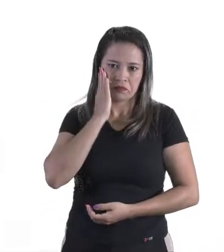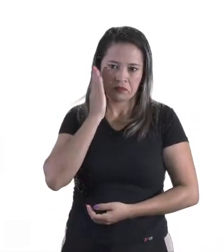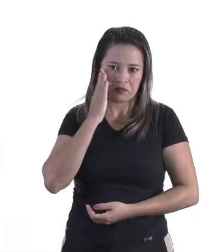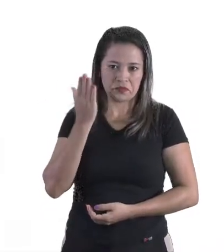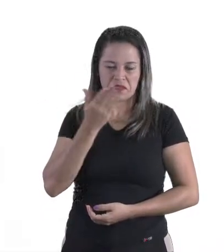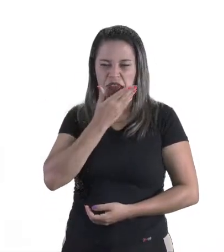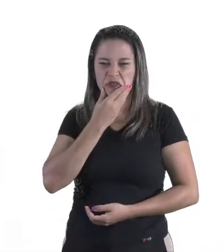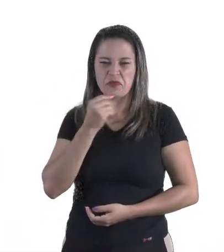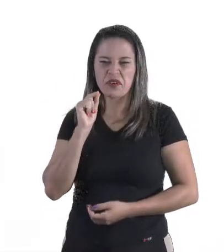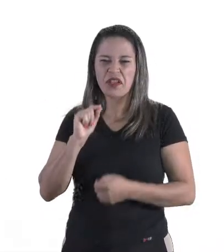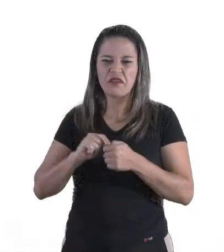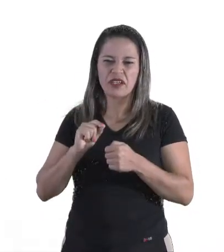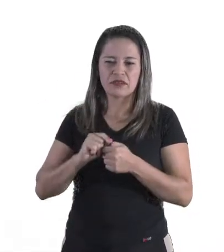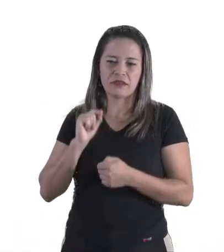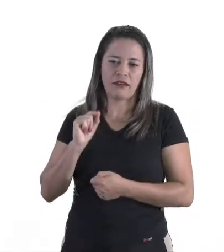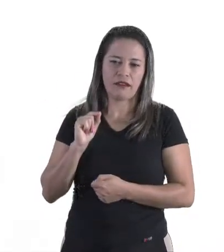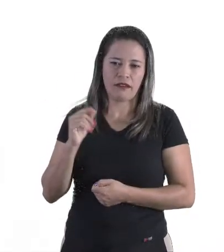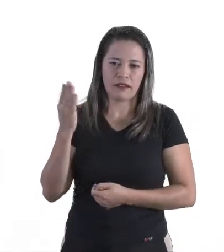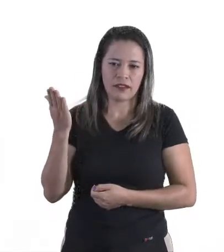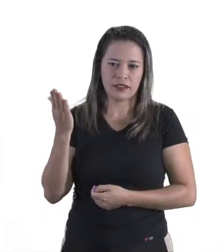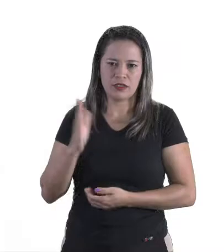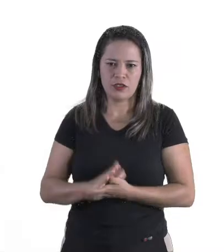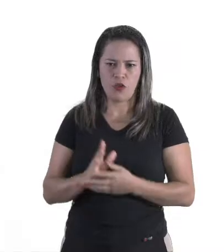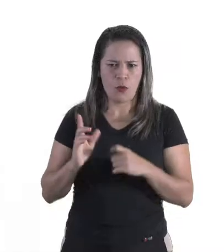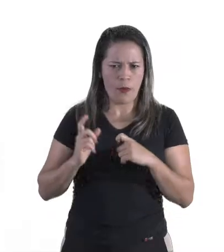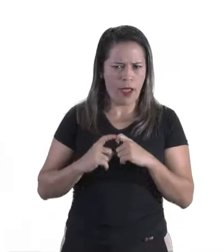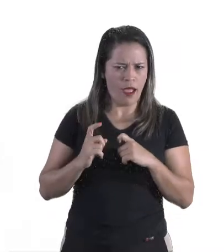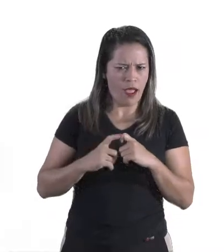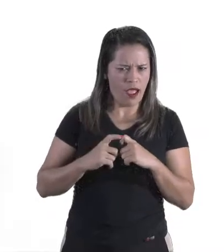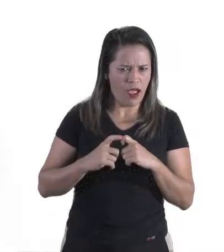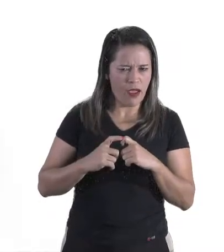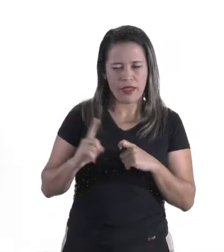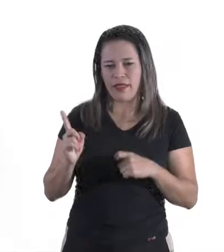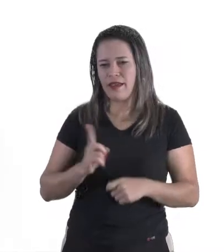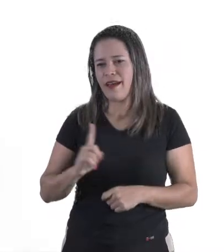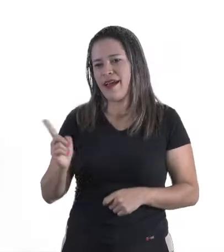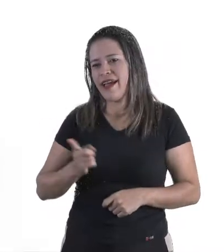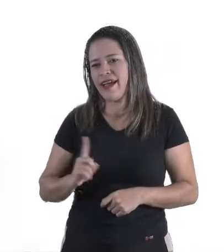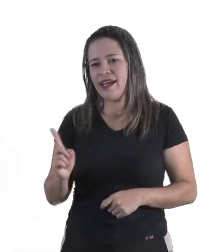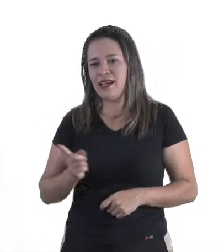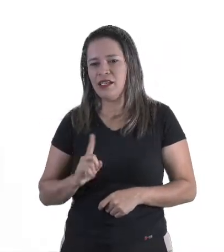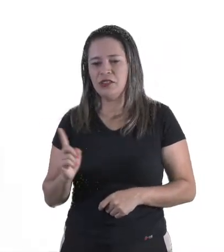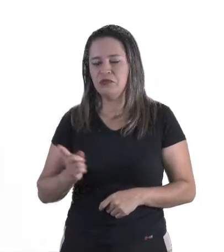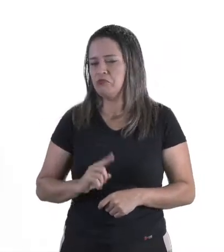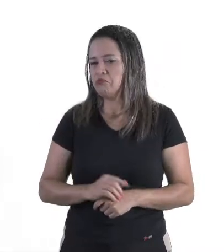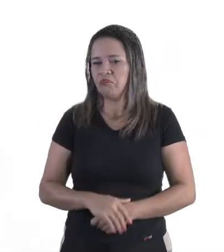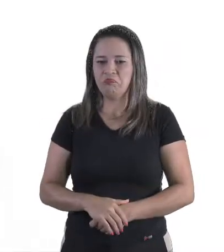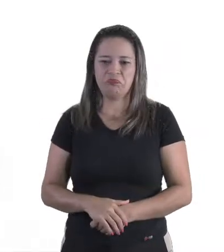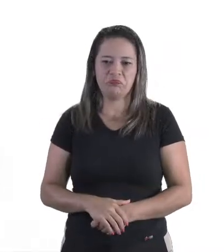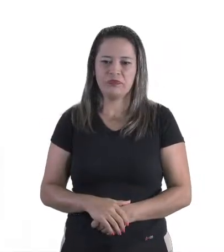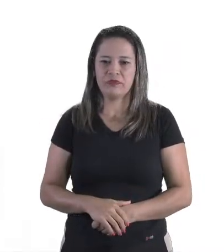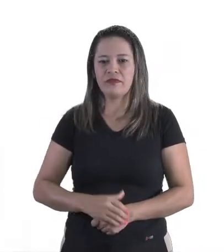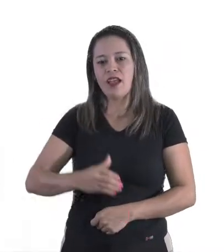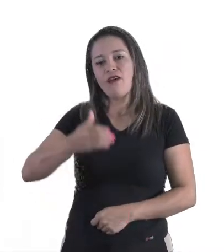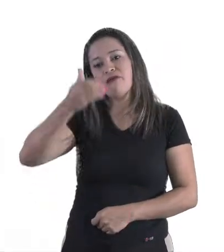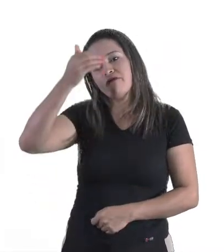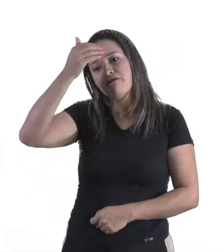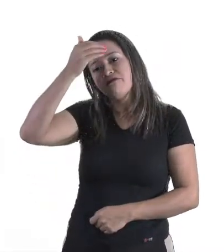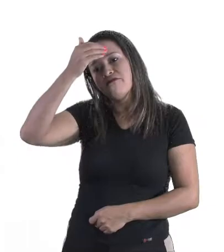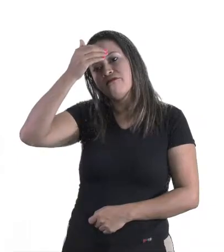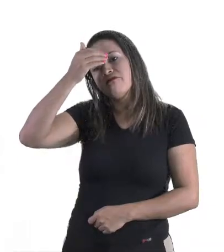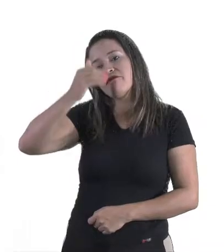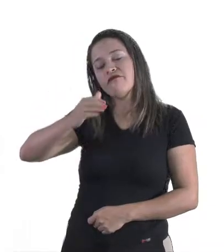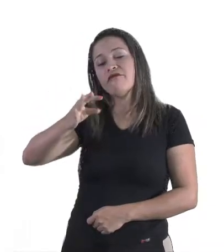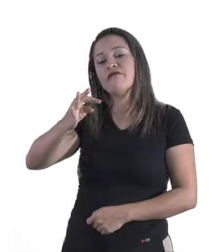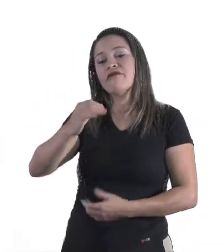esse homem? O que ele faz? Um médico? Não, não é um médico, gente. É um farmacêutico.